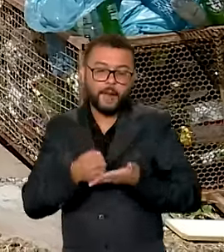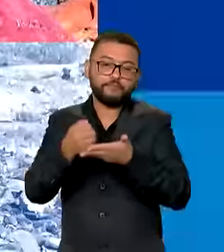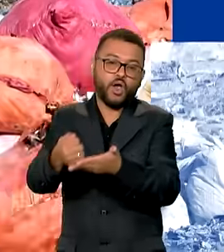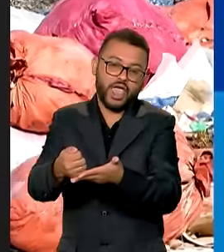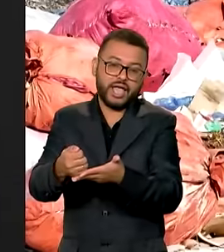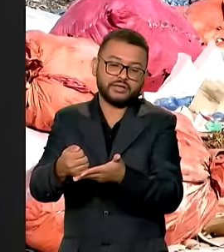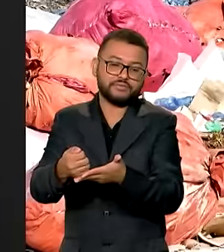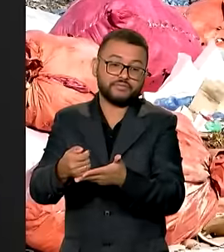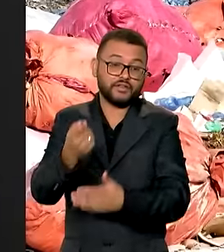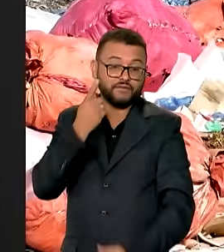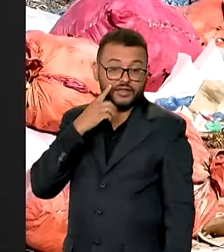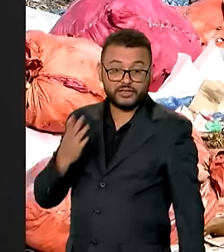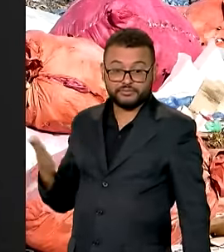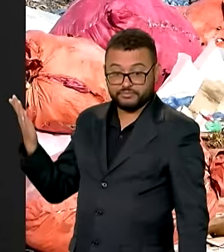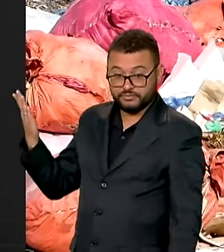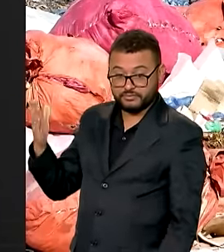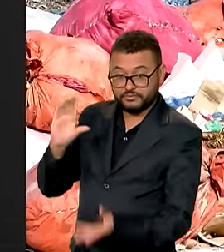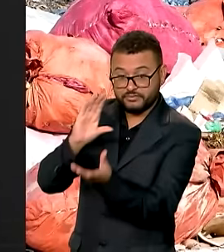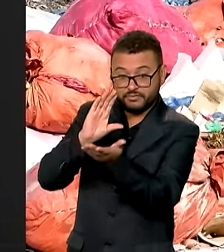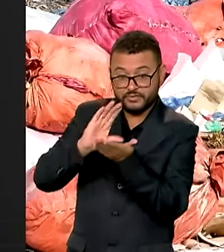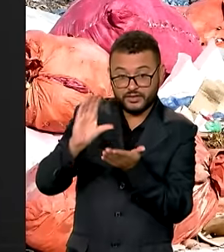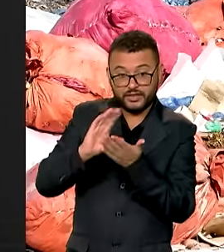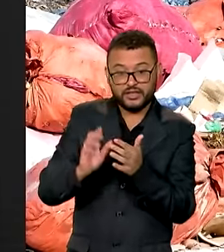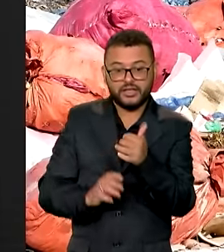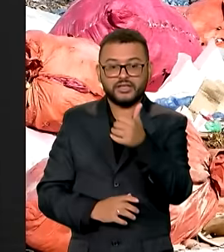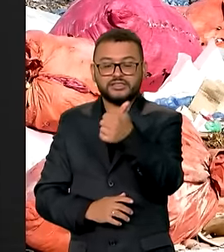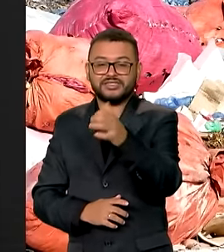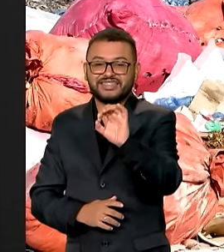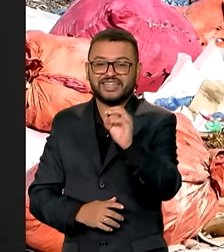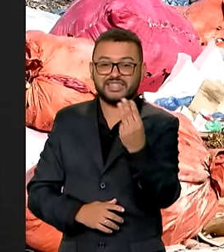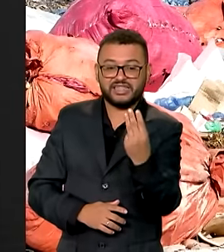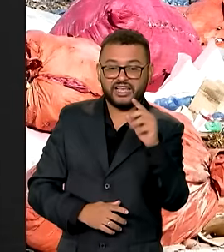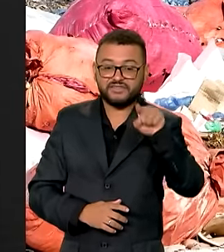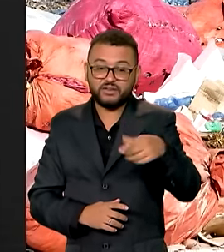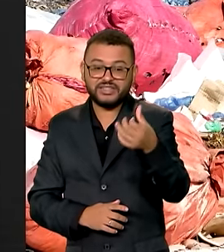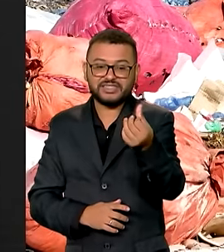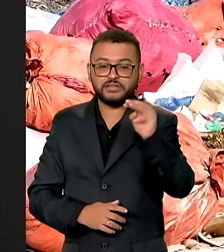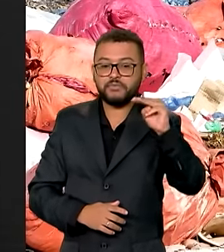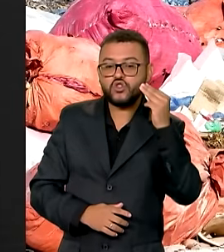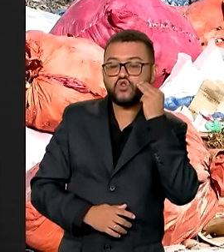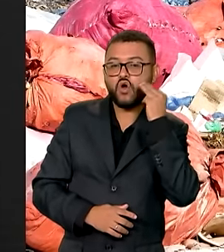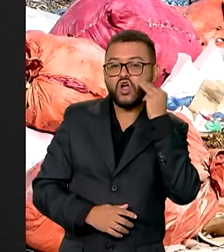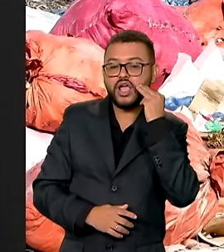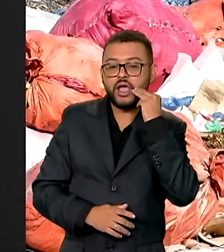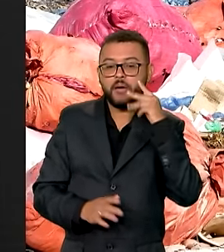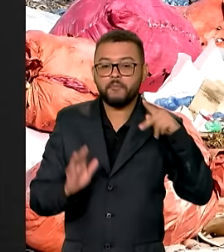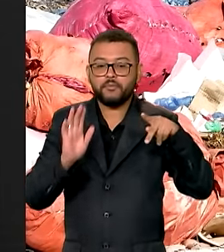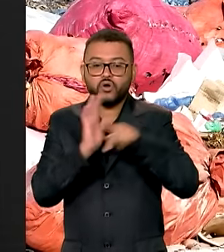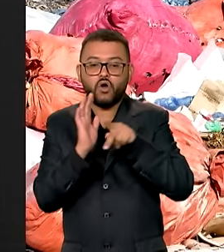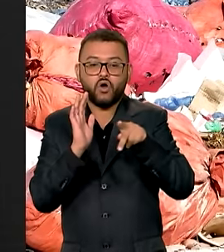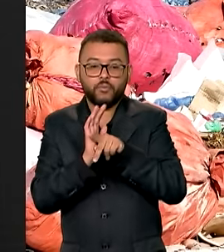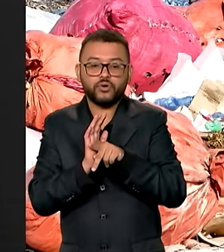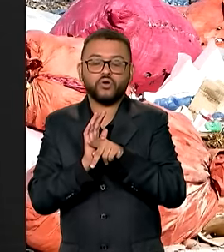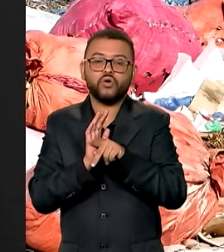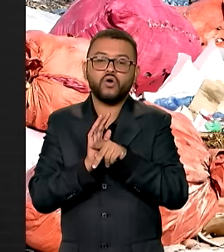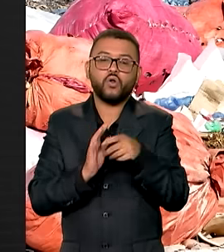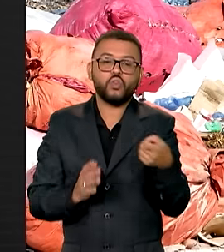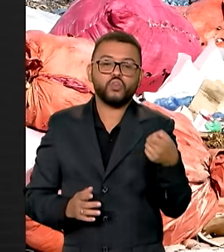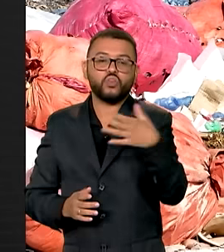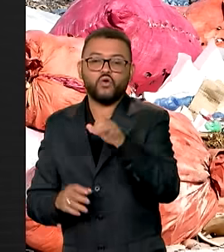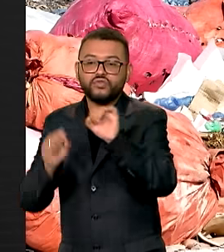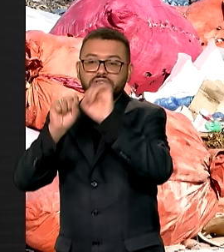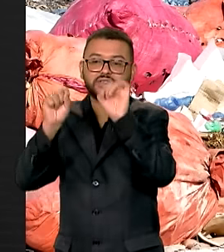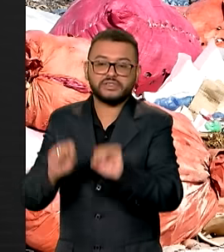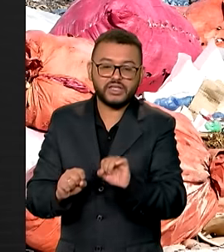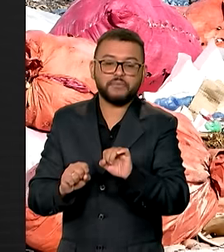setor. Do total de recursos, 103,6 milhões de reais serão destinados ao novo Cataforte.